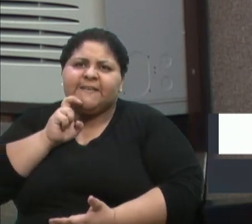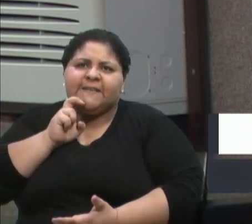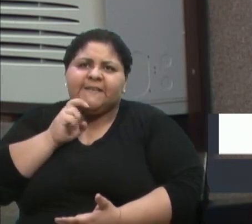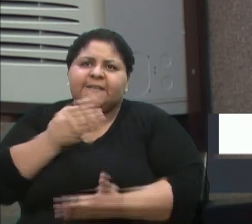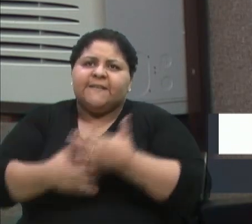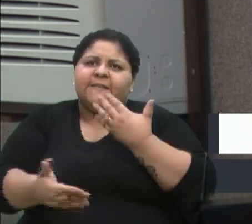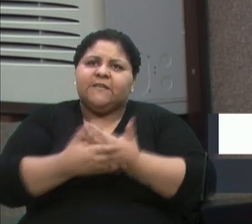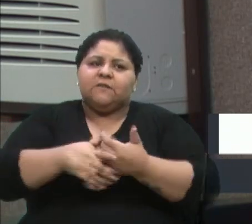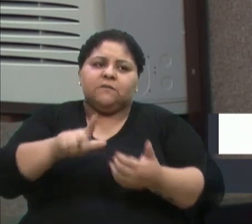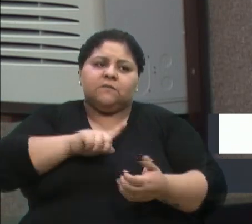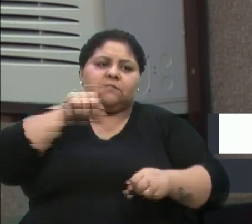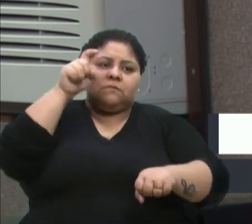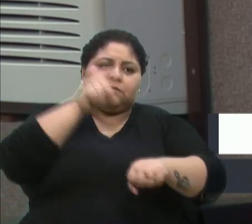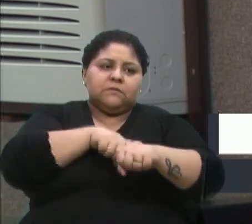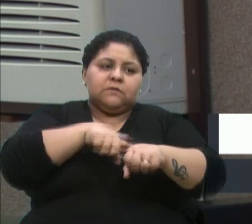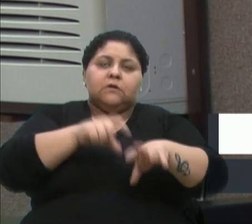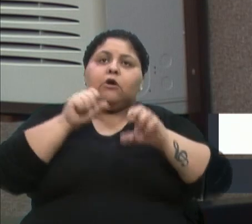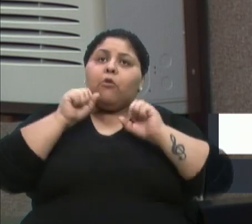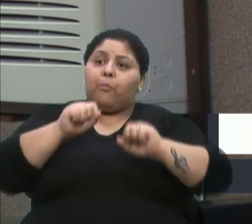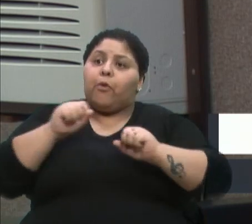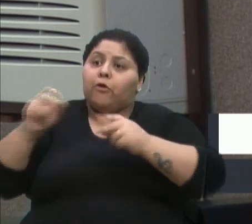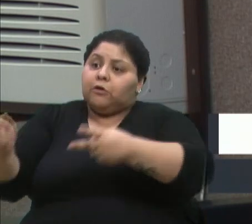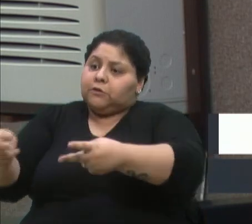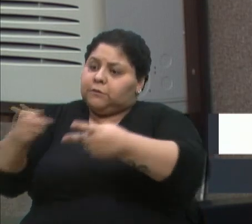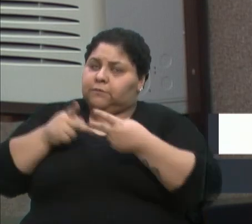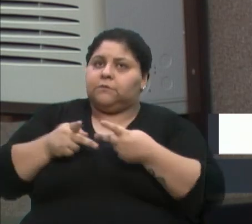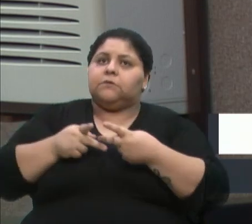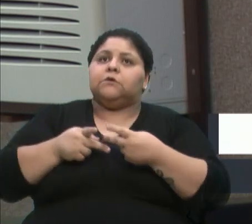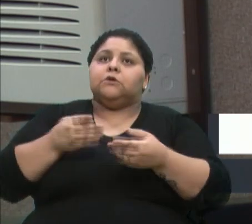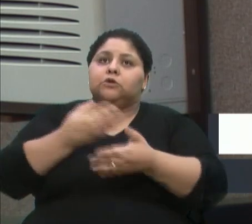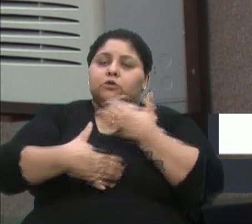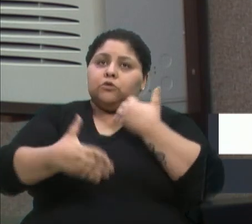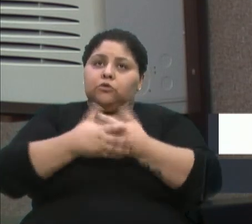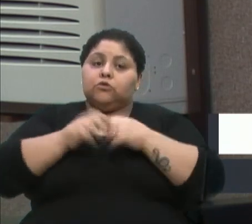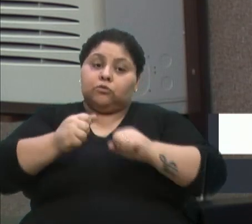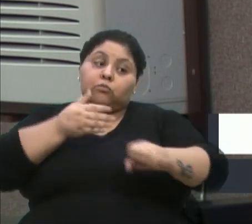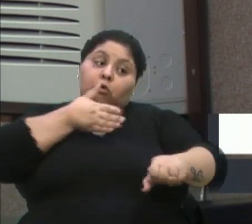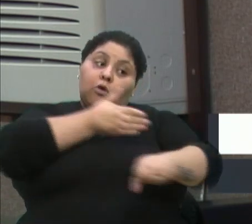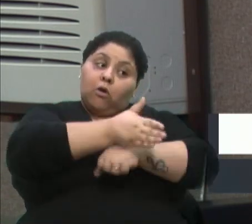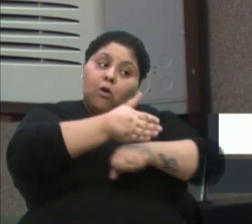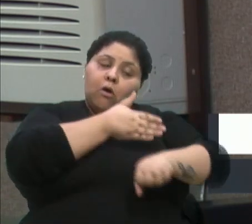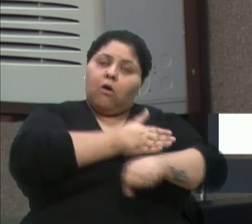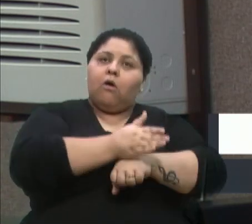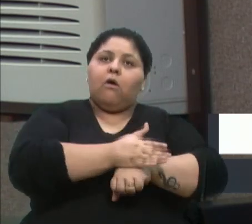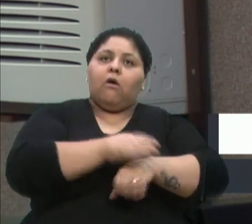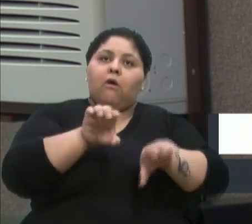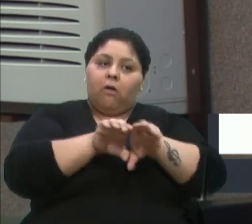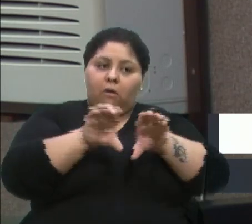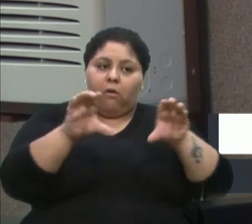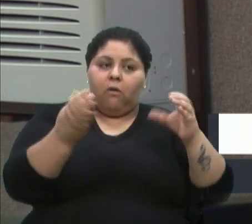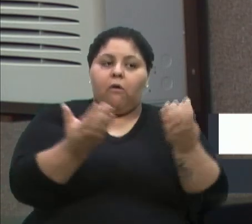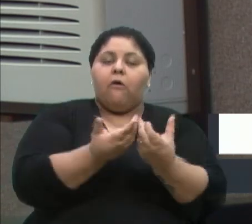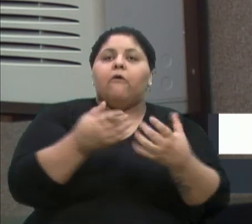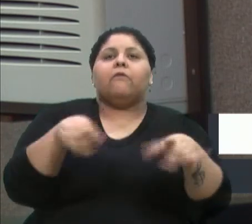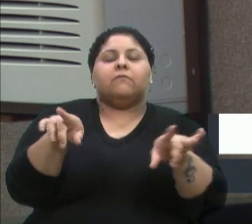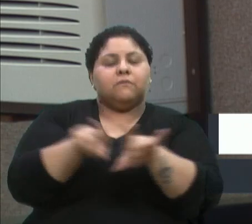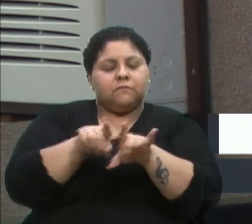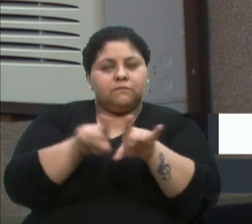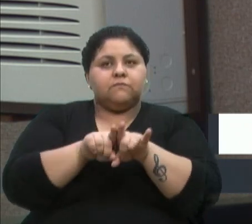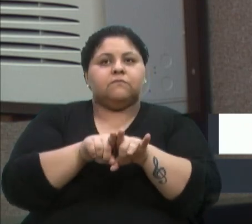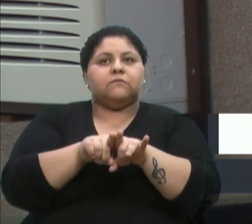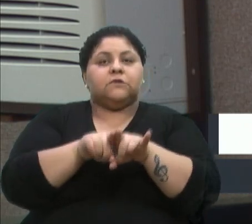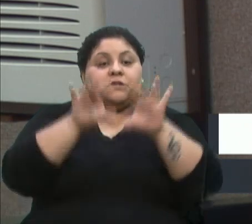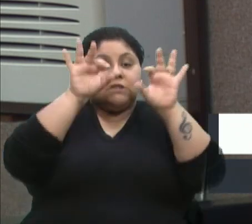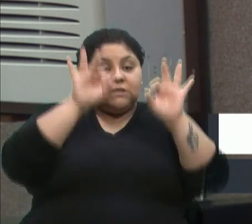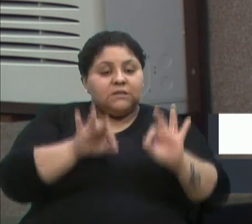para se mobilizar, todos podem ir visitar, todos podem participar, estão convidados, a comunidade toda é convidada. E é